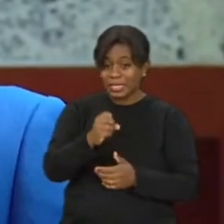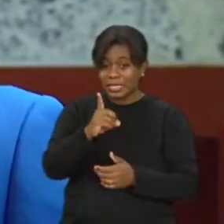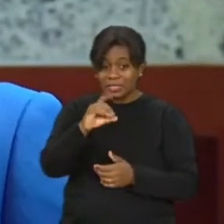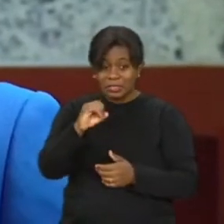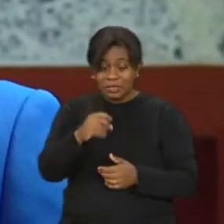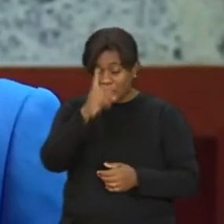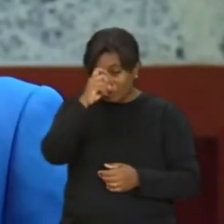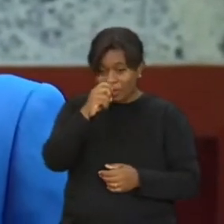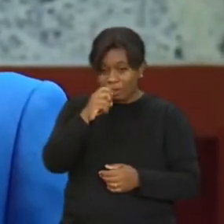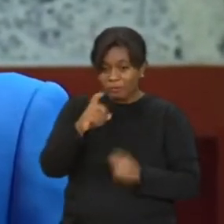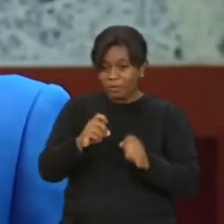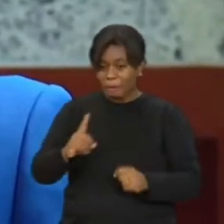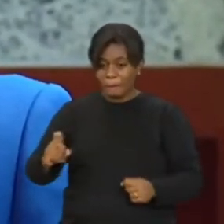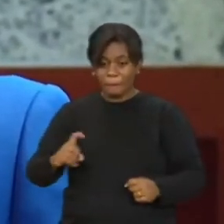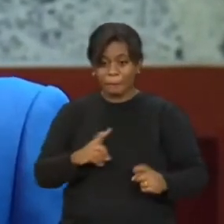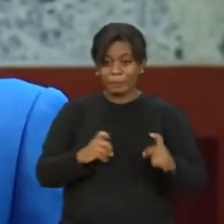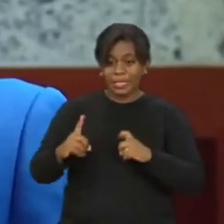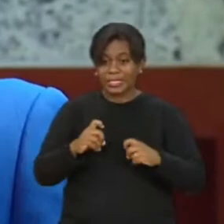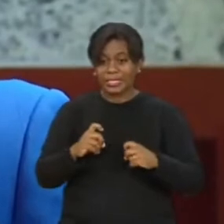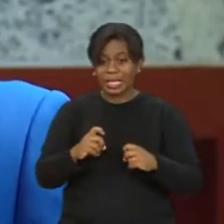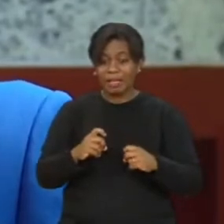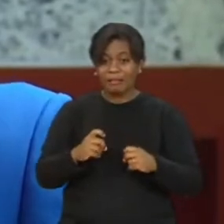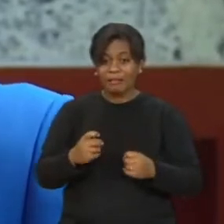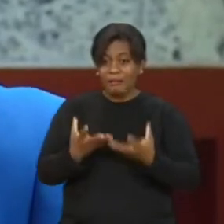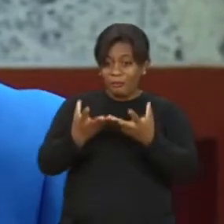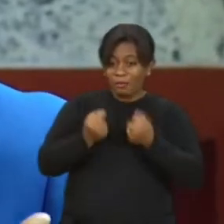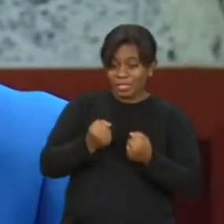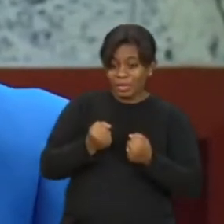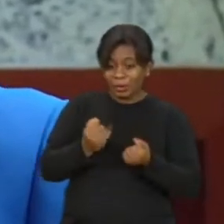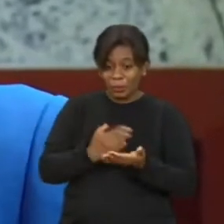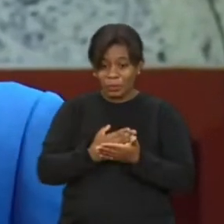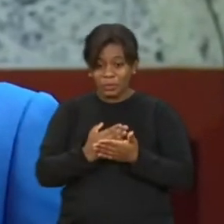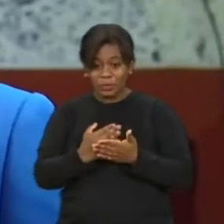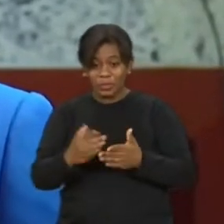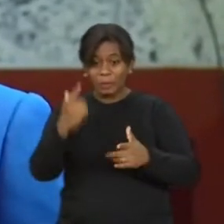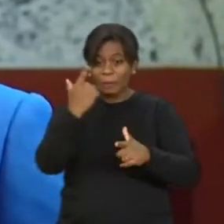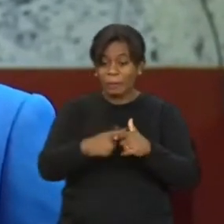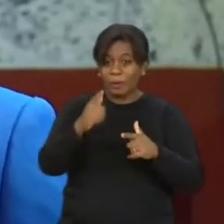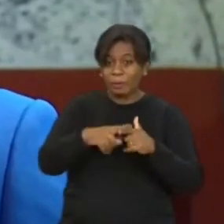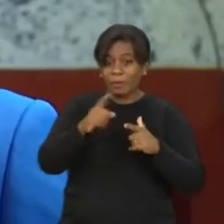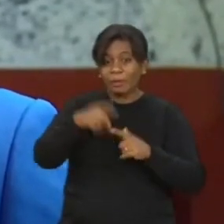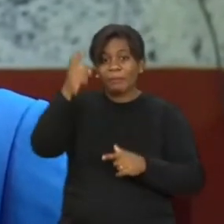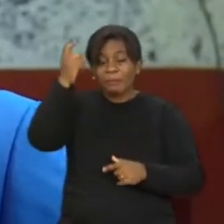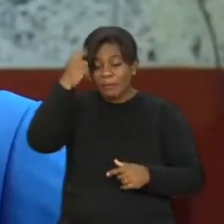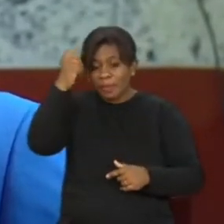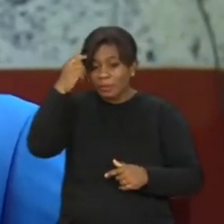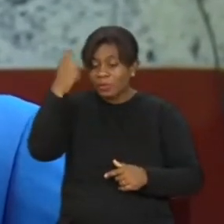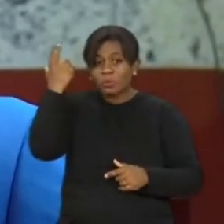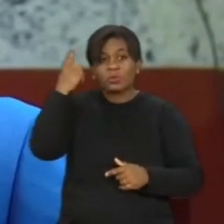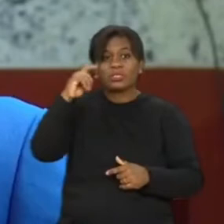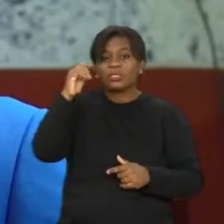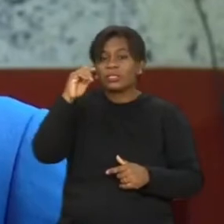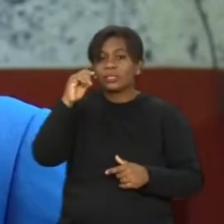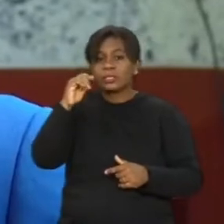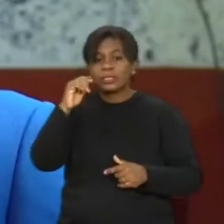hospitalar. Veio a começar a ter problemas mentais, sem discernir onde estava,